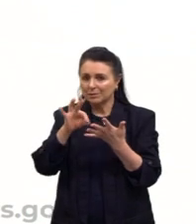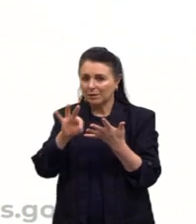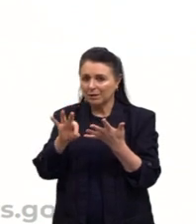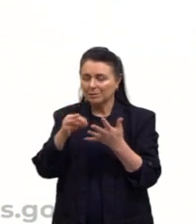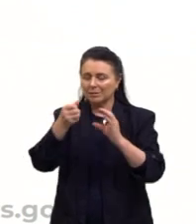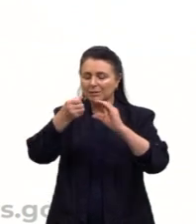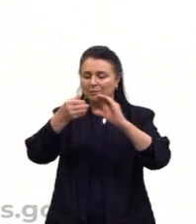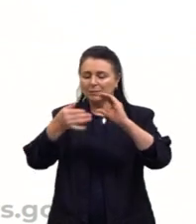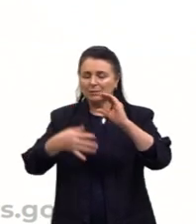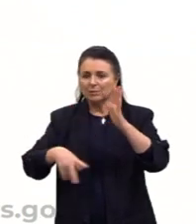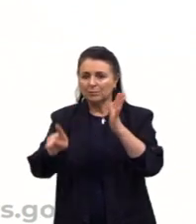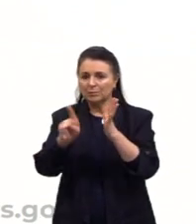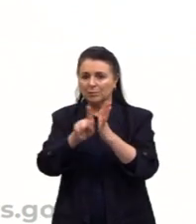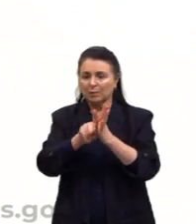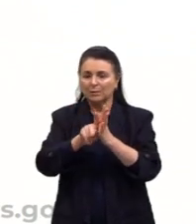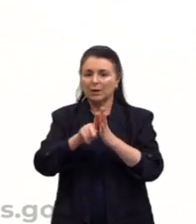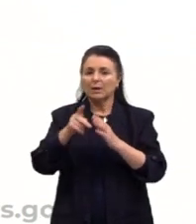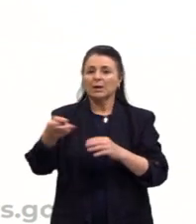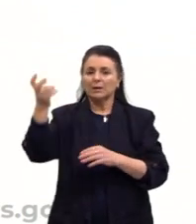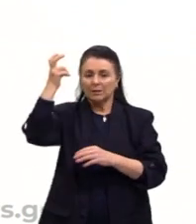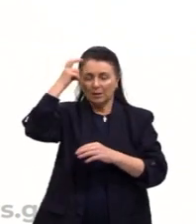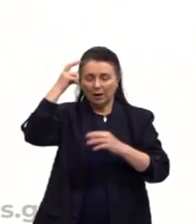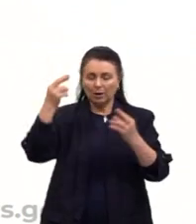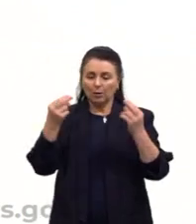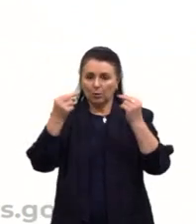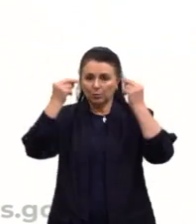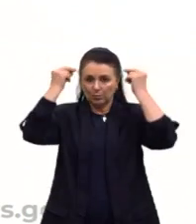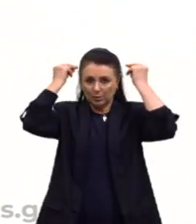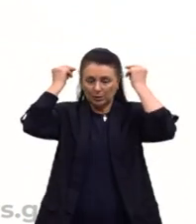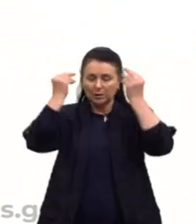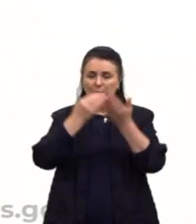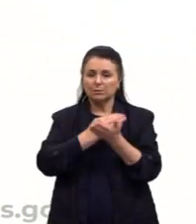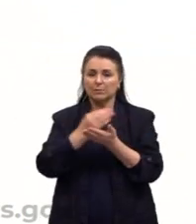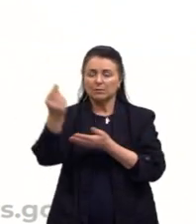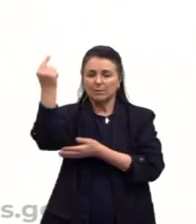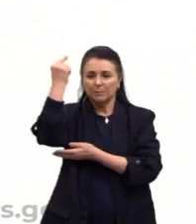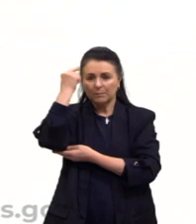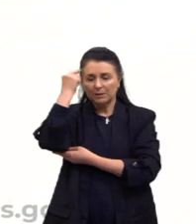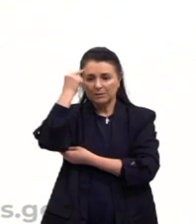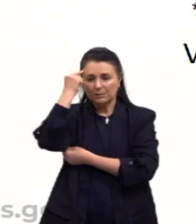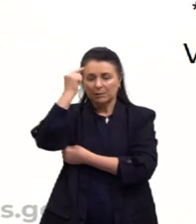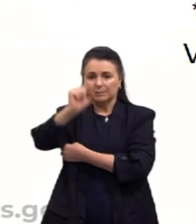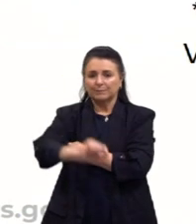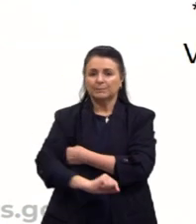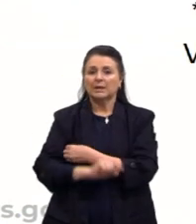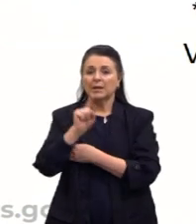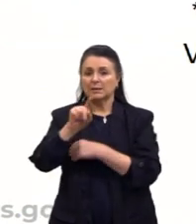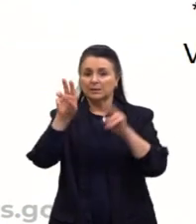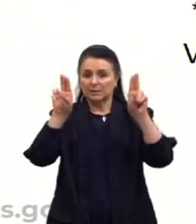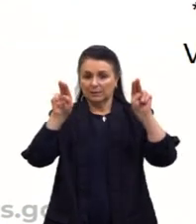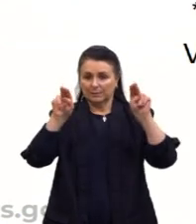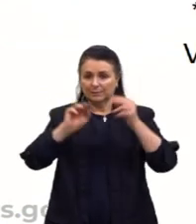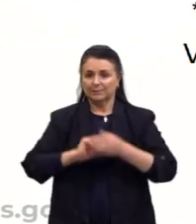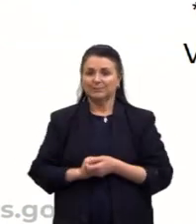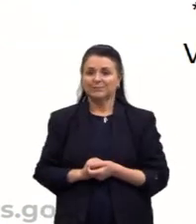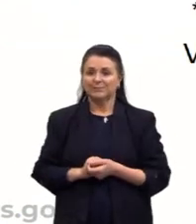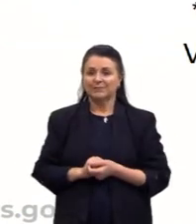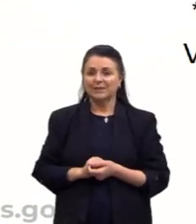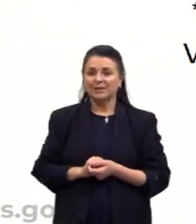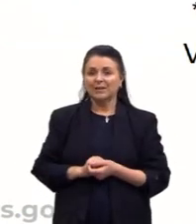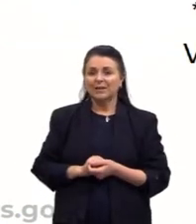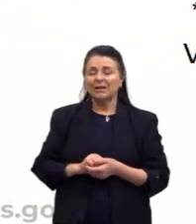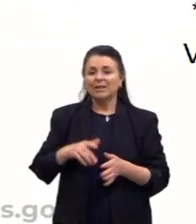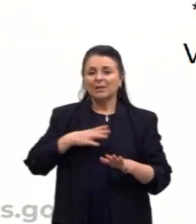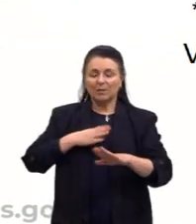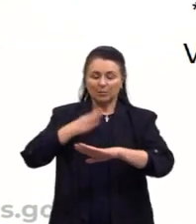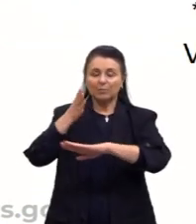característico da cultura grega, que são os primeiros a começar a pensar sobre isso. Bom, no período medieval,